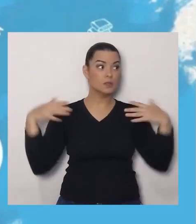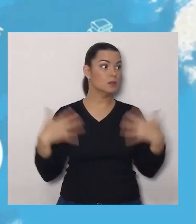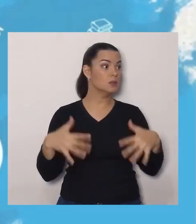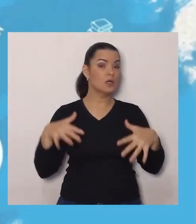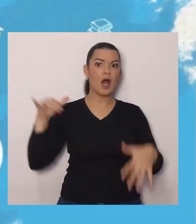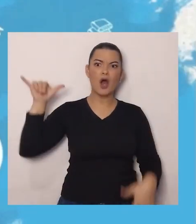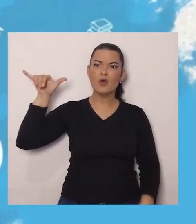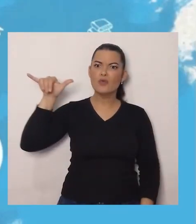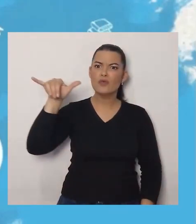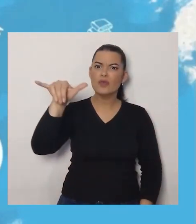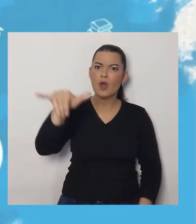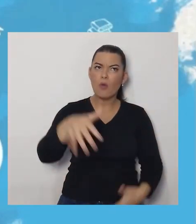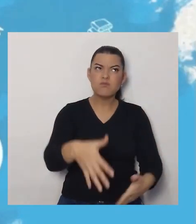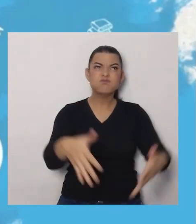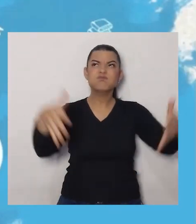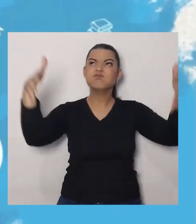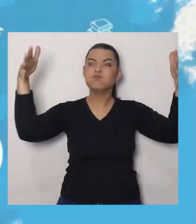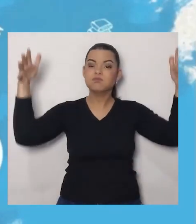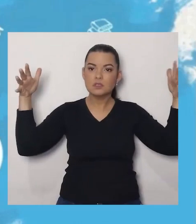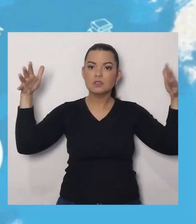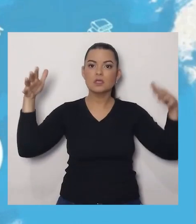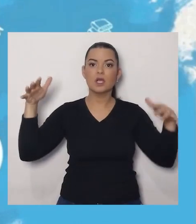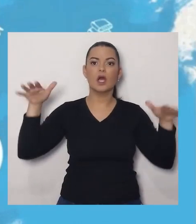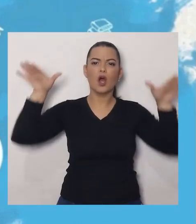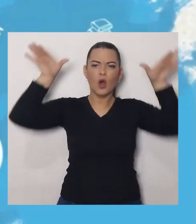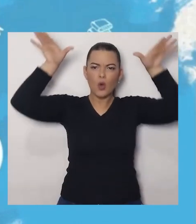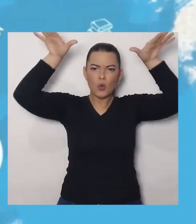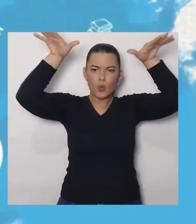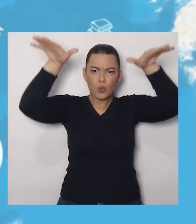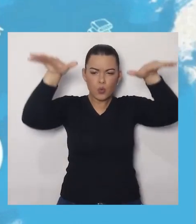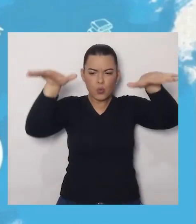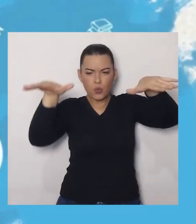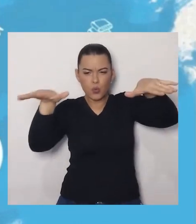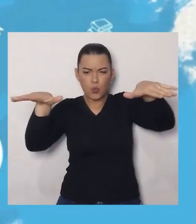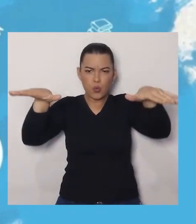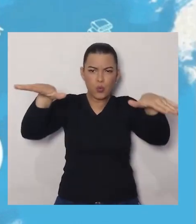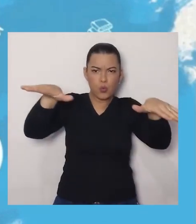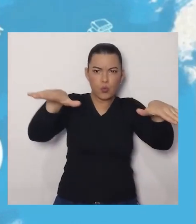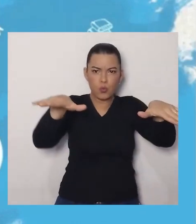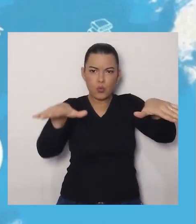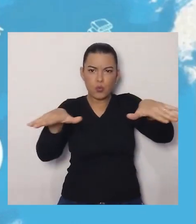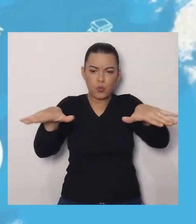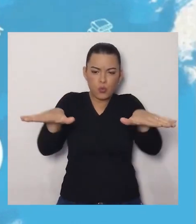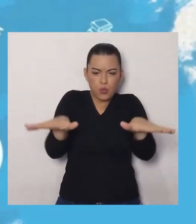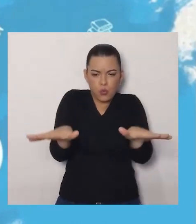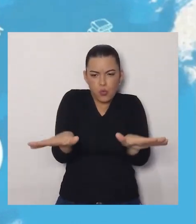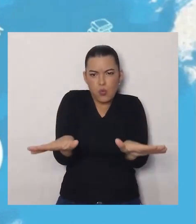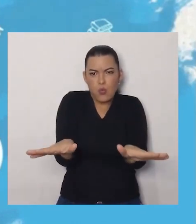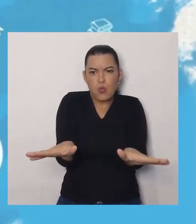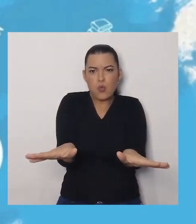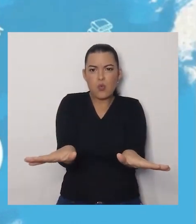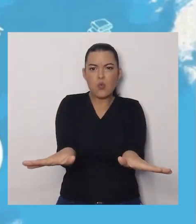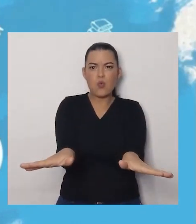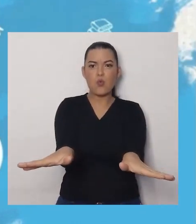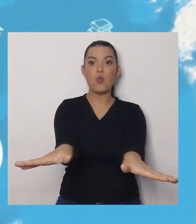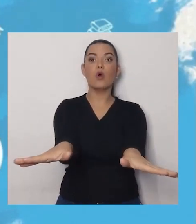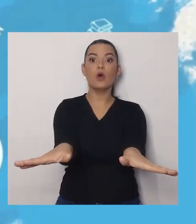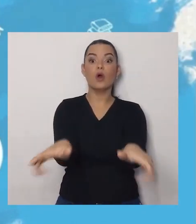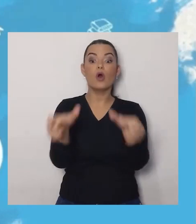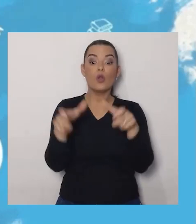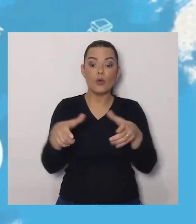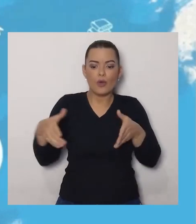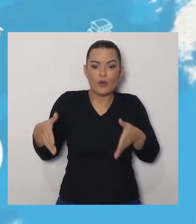avião imenso. E aí o avião pegou e planou. E assentou na pista do aeroporto.